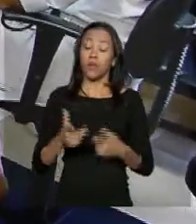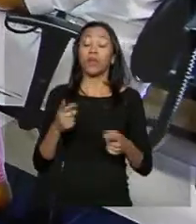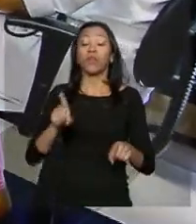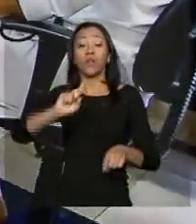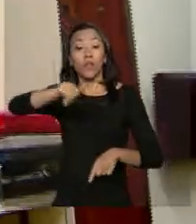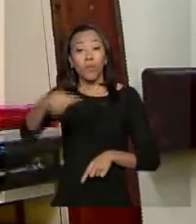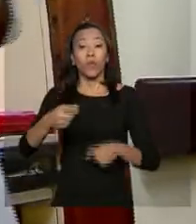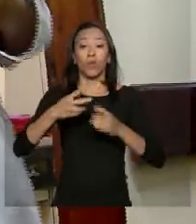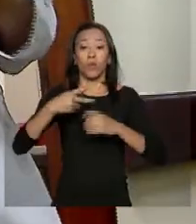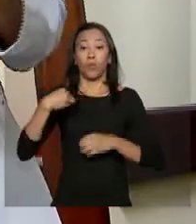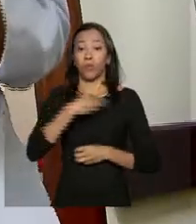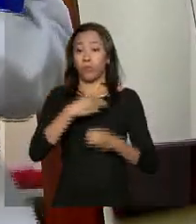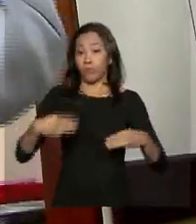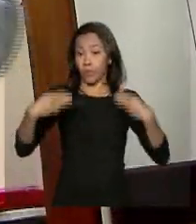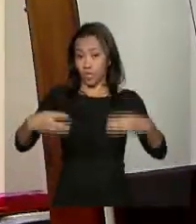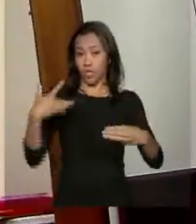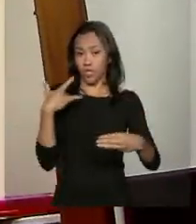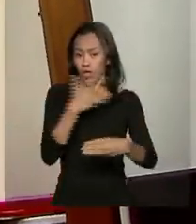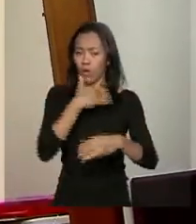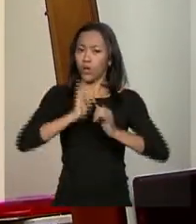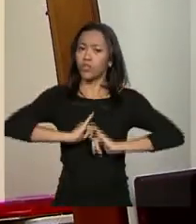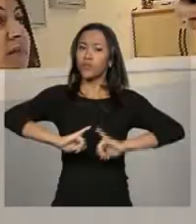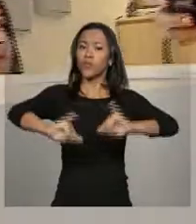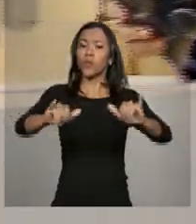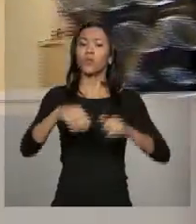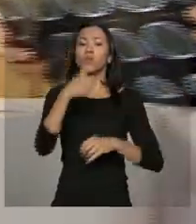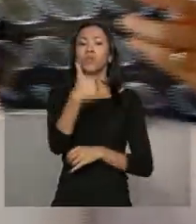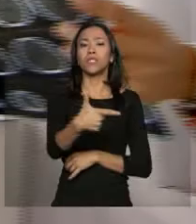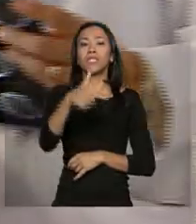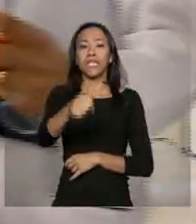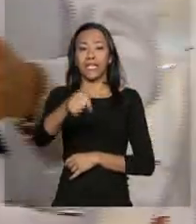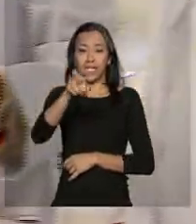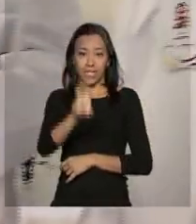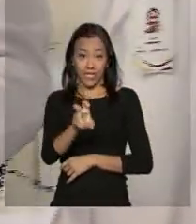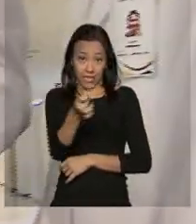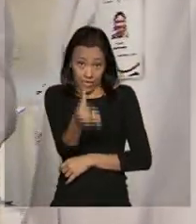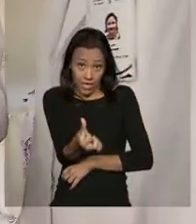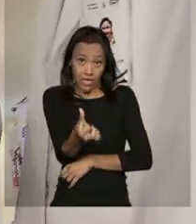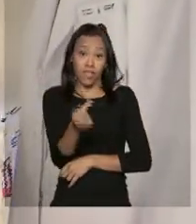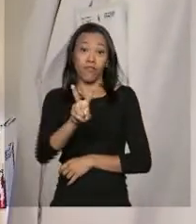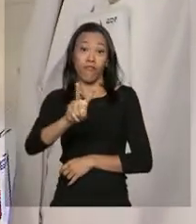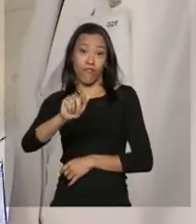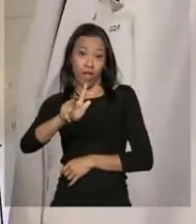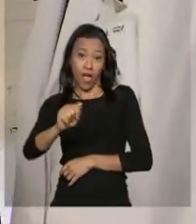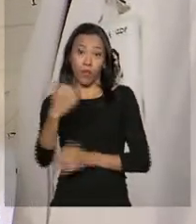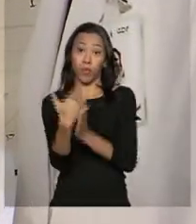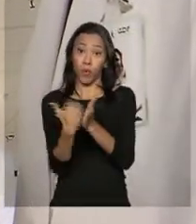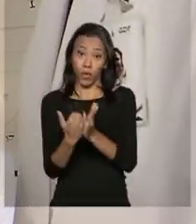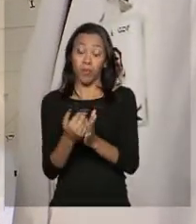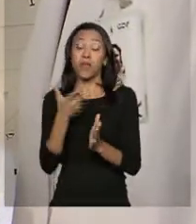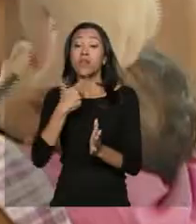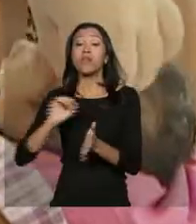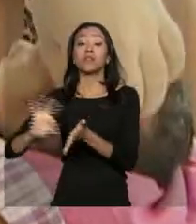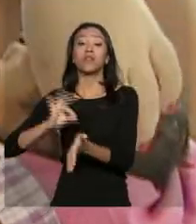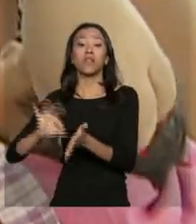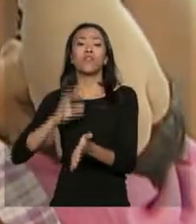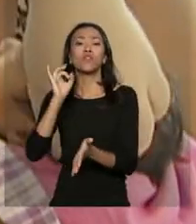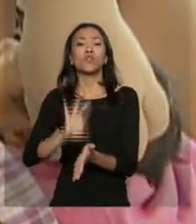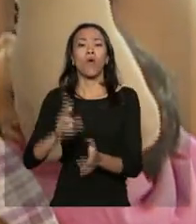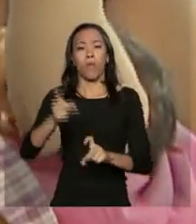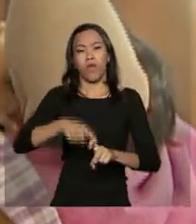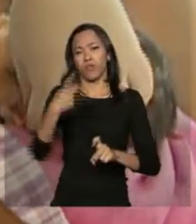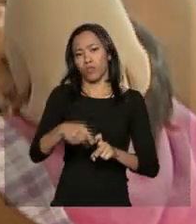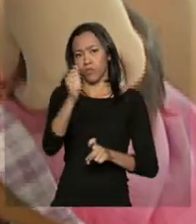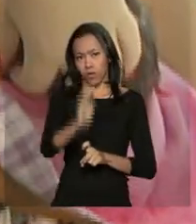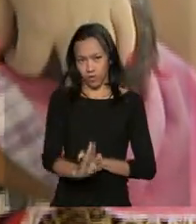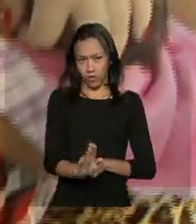divulgou a abertura de 276 vagas para o programa Mais Médicos. Podem se inscrever apenas médicos brasileiros.